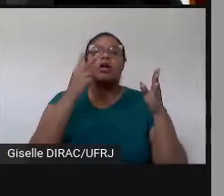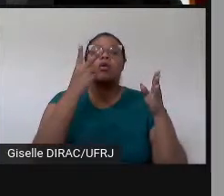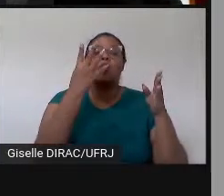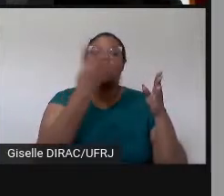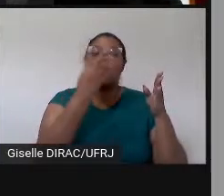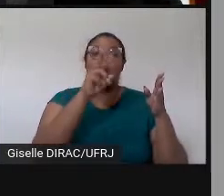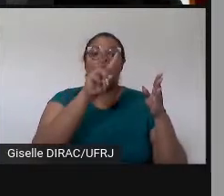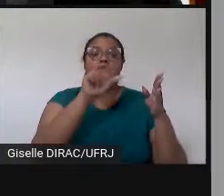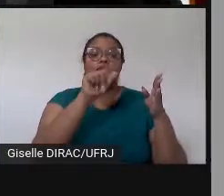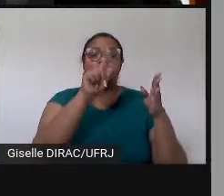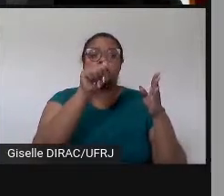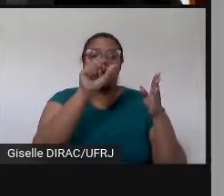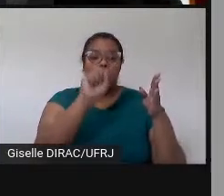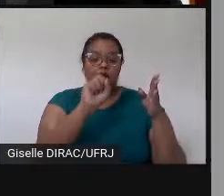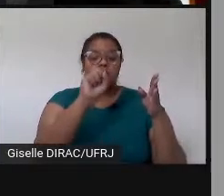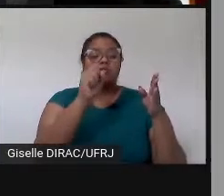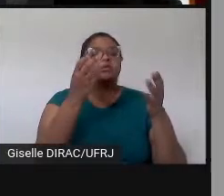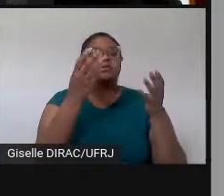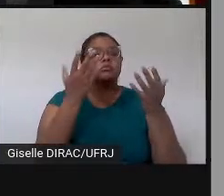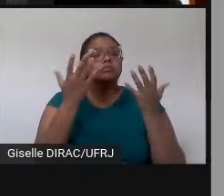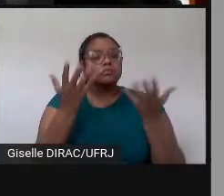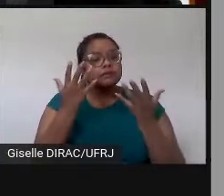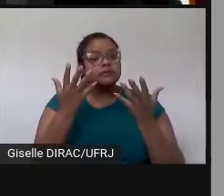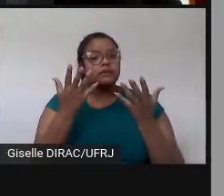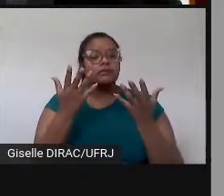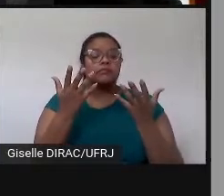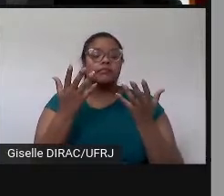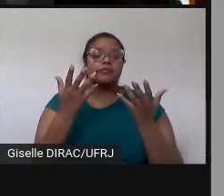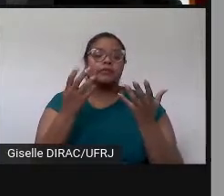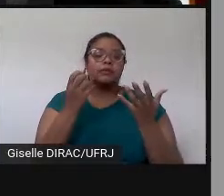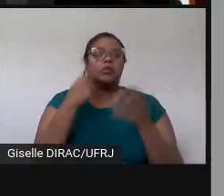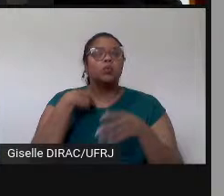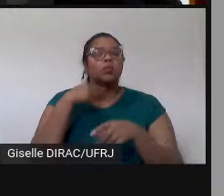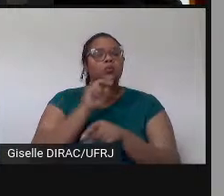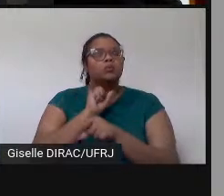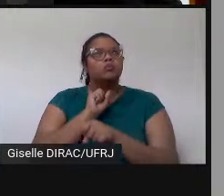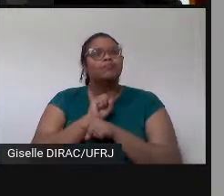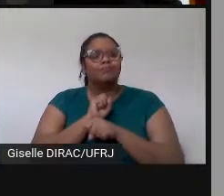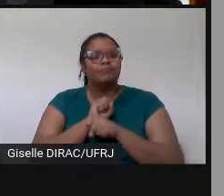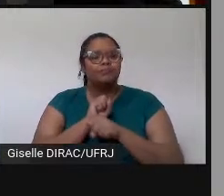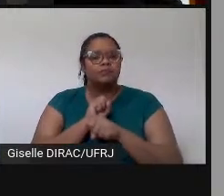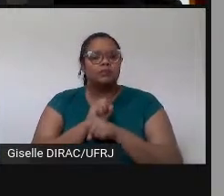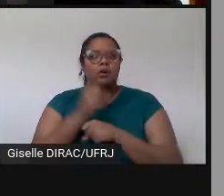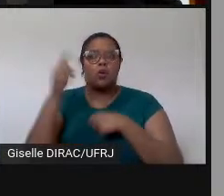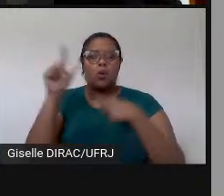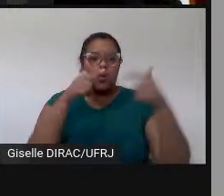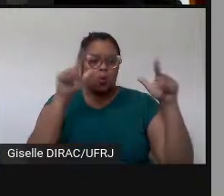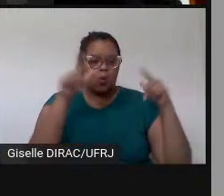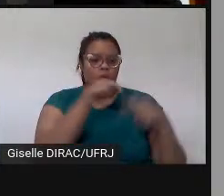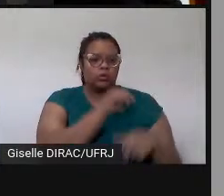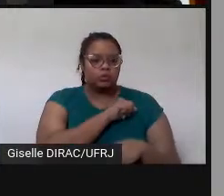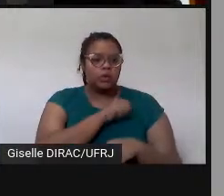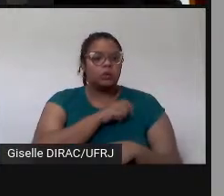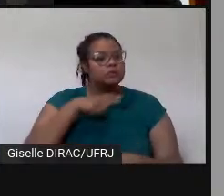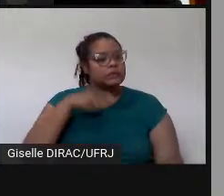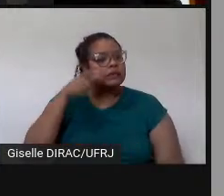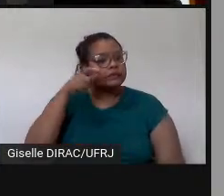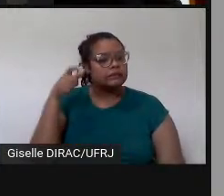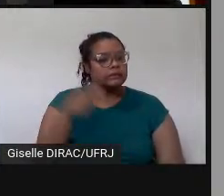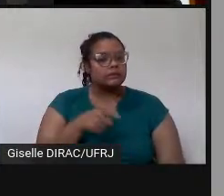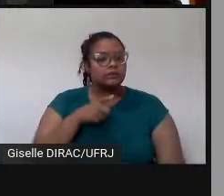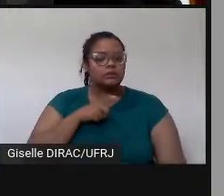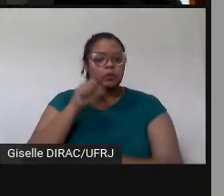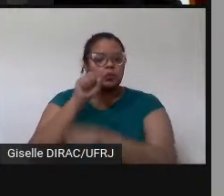e espero que outros alunos aí se interessem